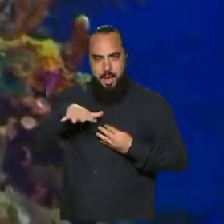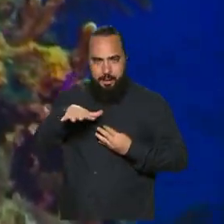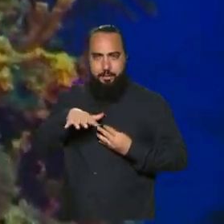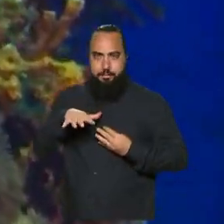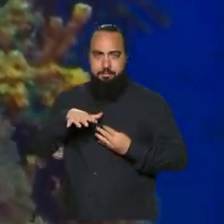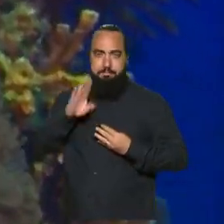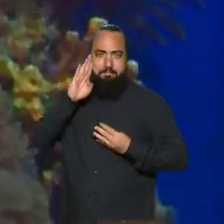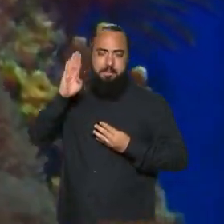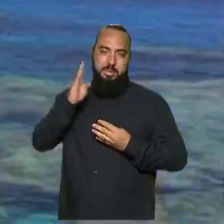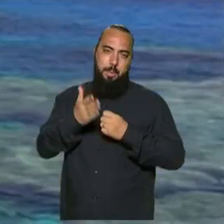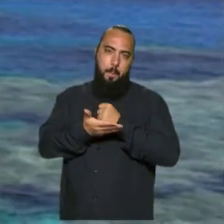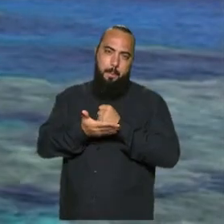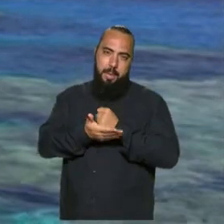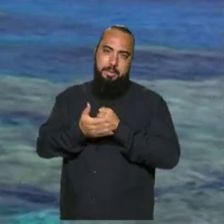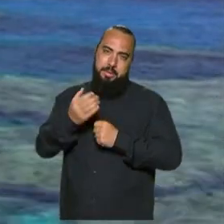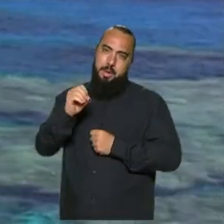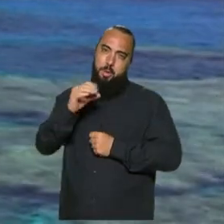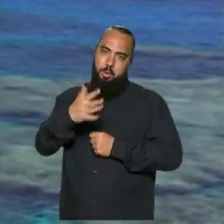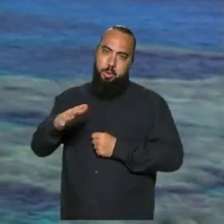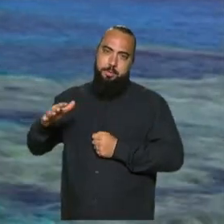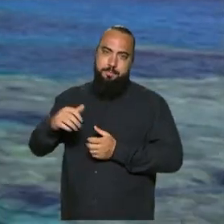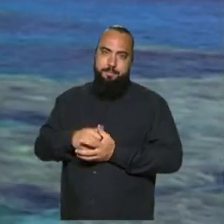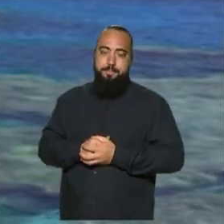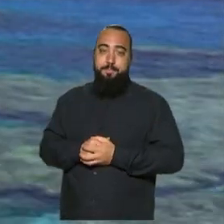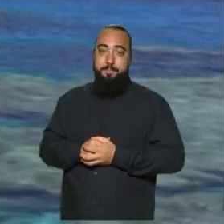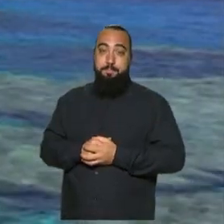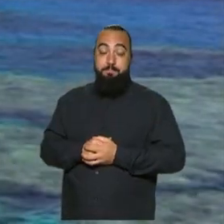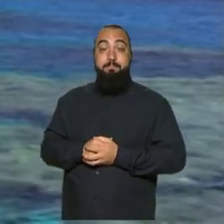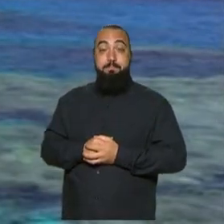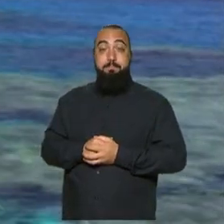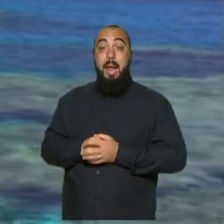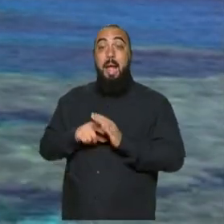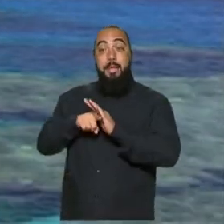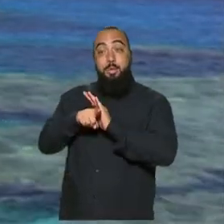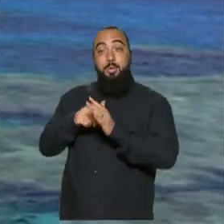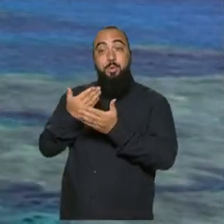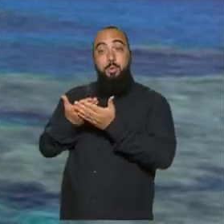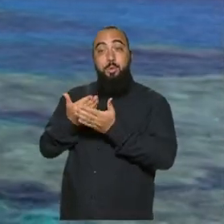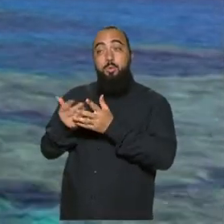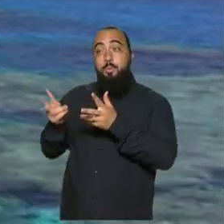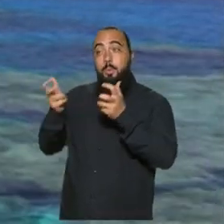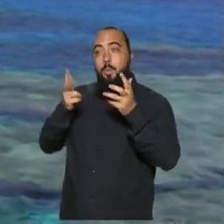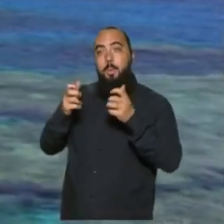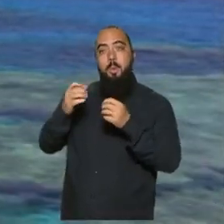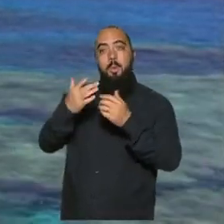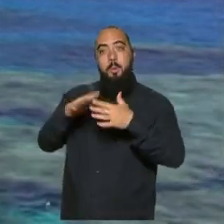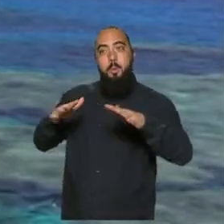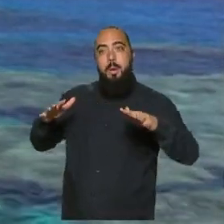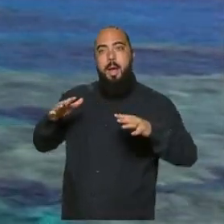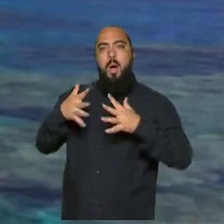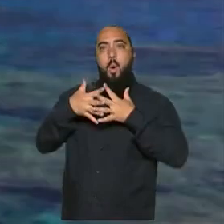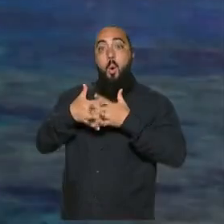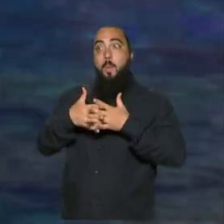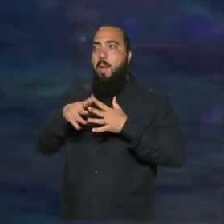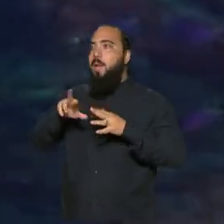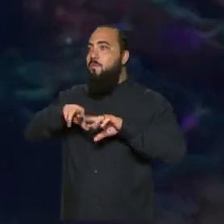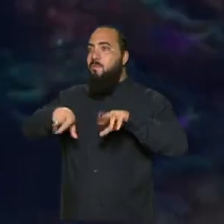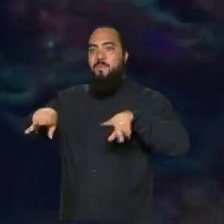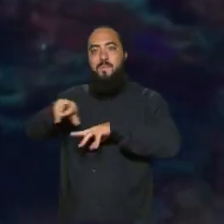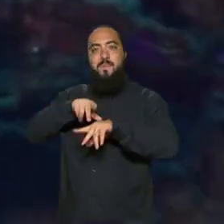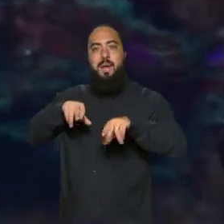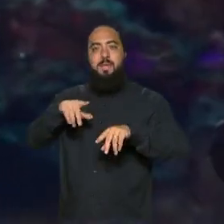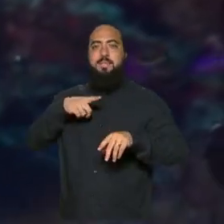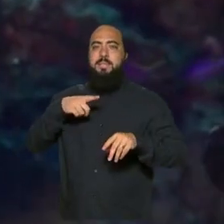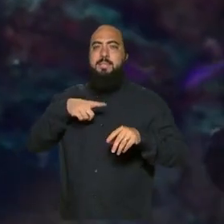fundamentais da oceanografia. A oceanografia estuda os mares e toda a sua complexidade, que envolve aspectos